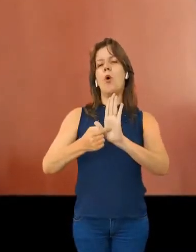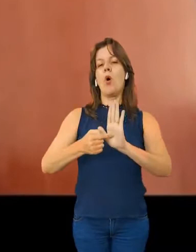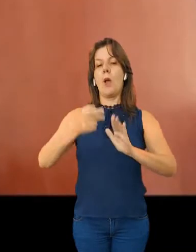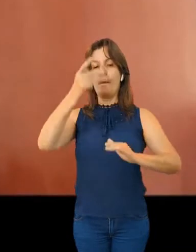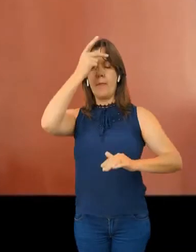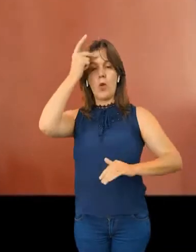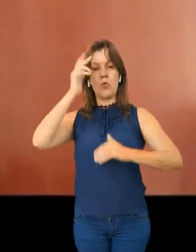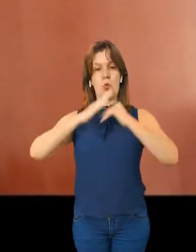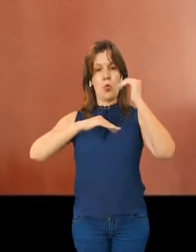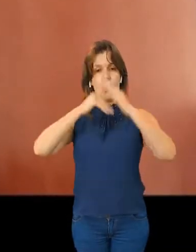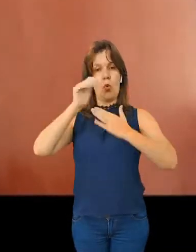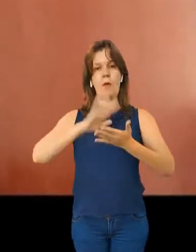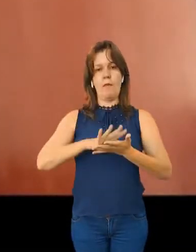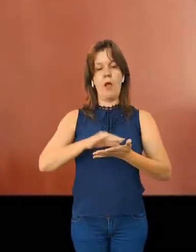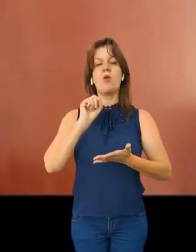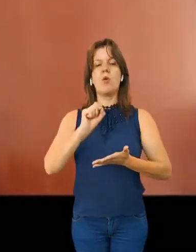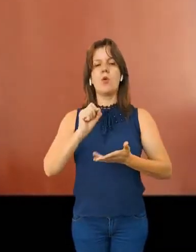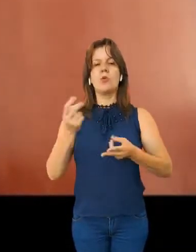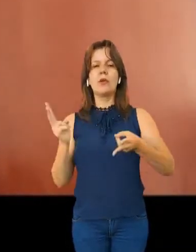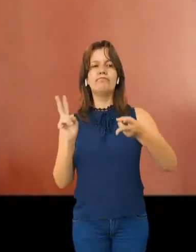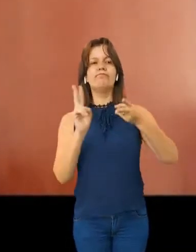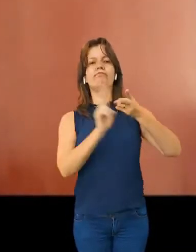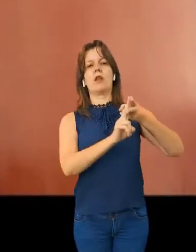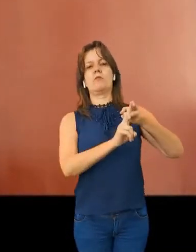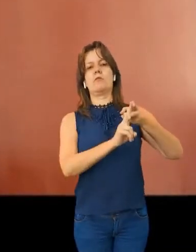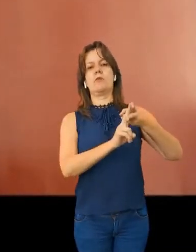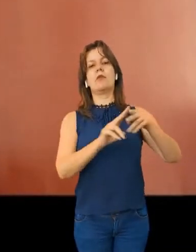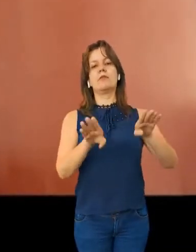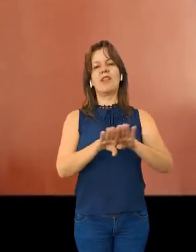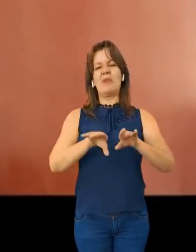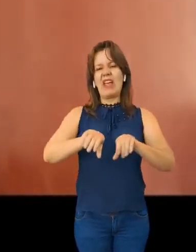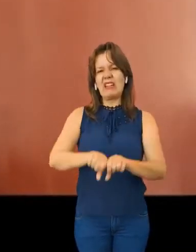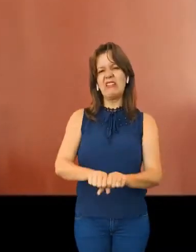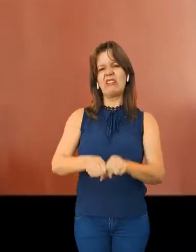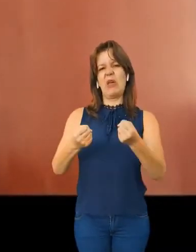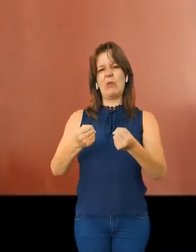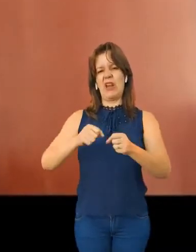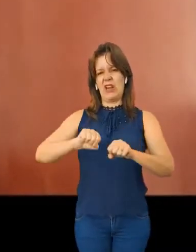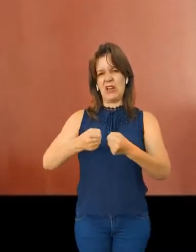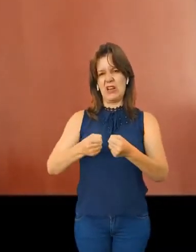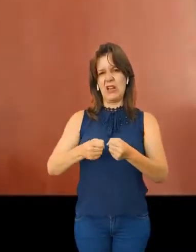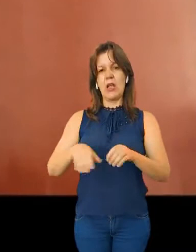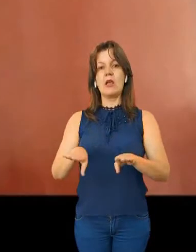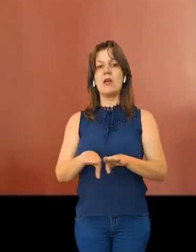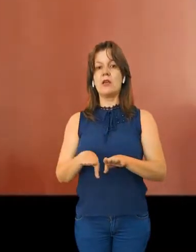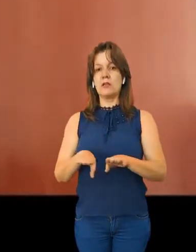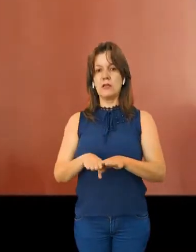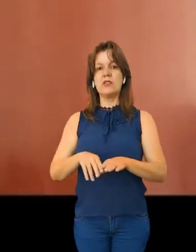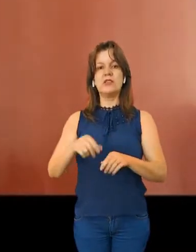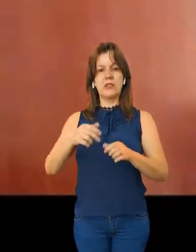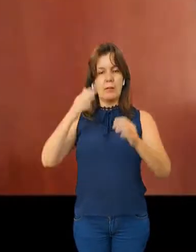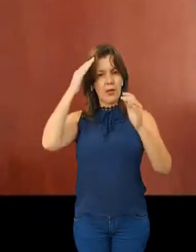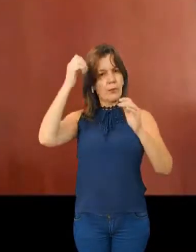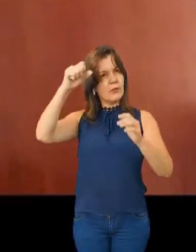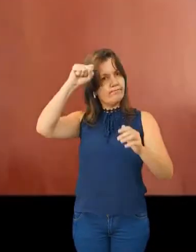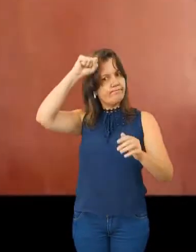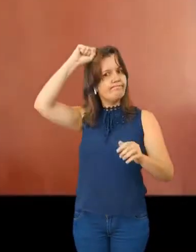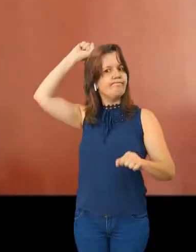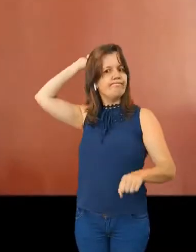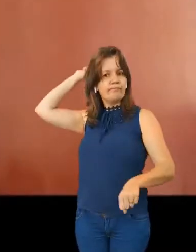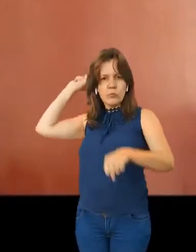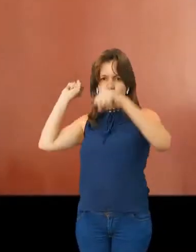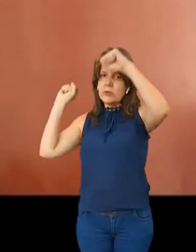sambistas são presos, têm seus instrumentos quebrados, algumas vezes têm as cabeças raspadas.